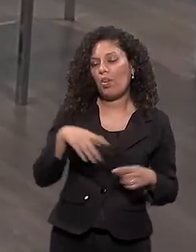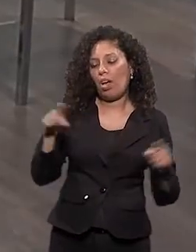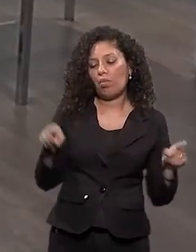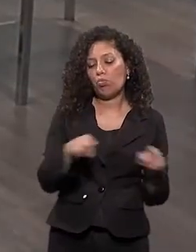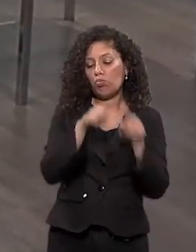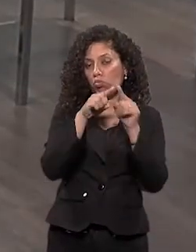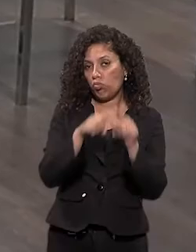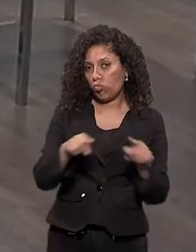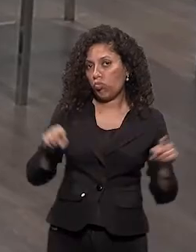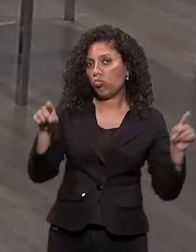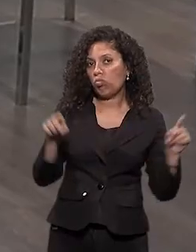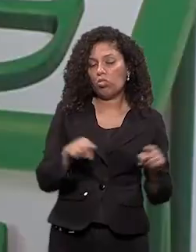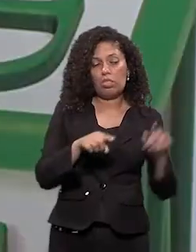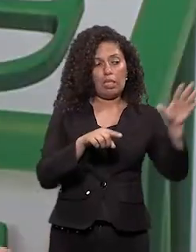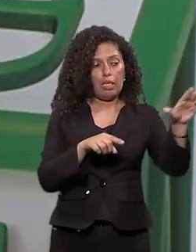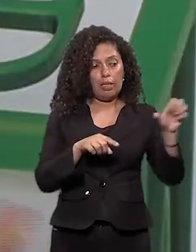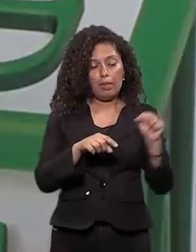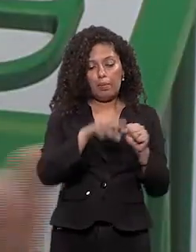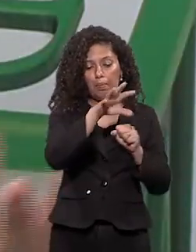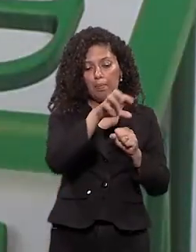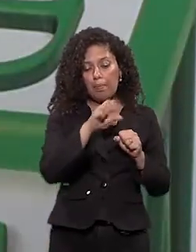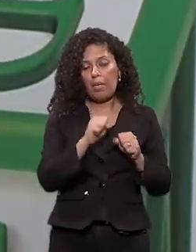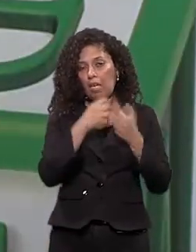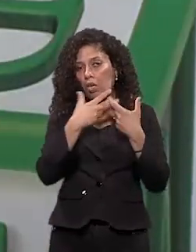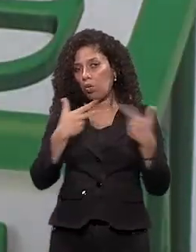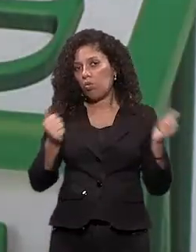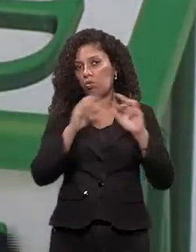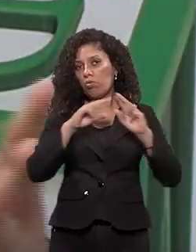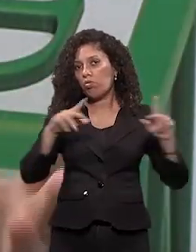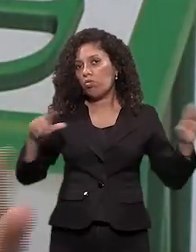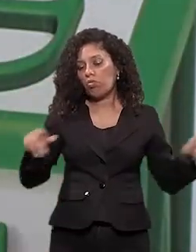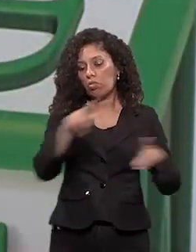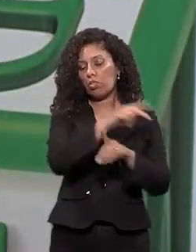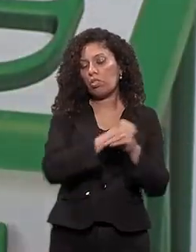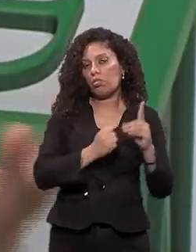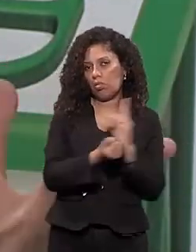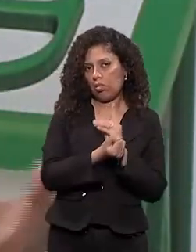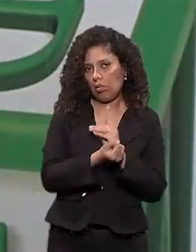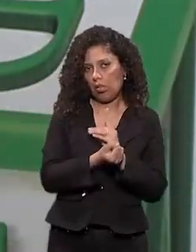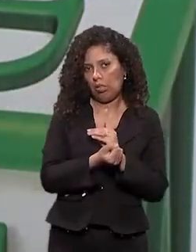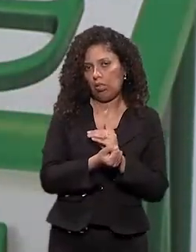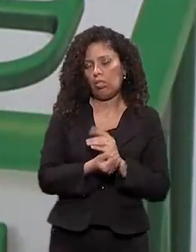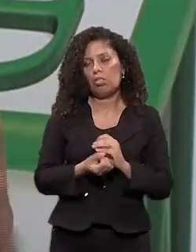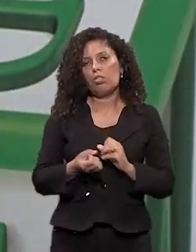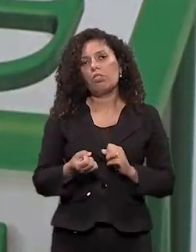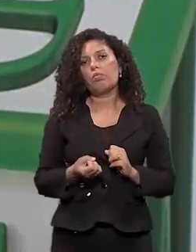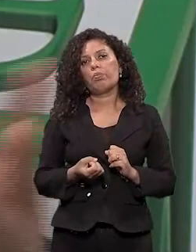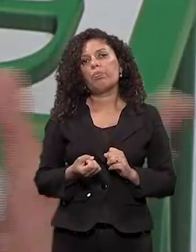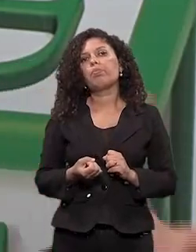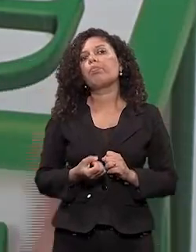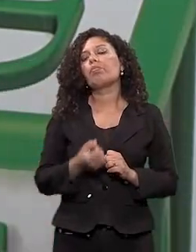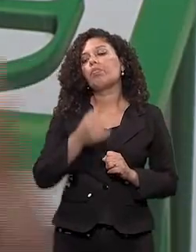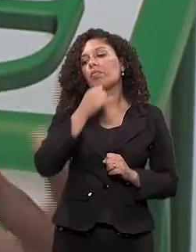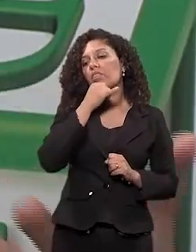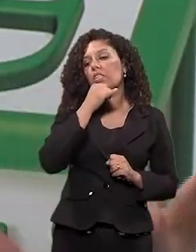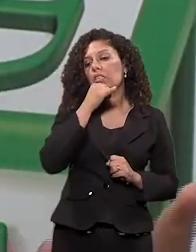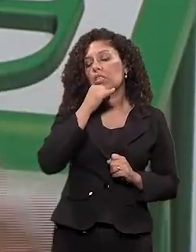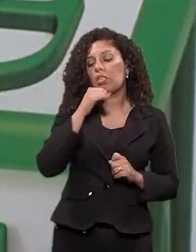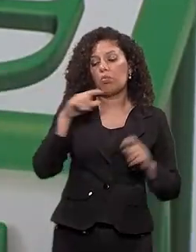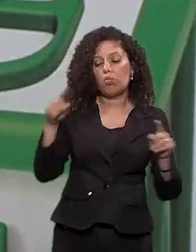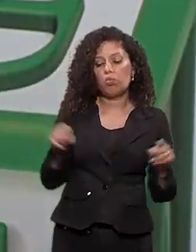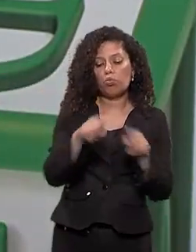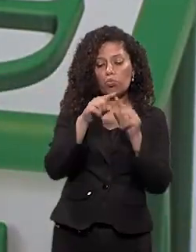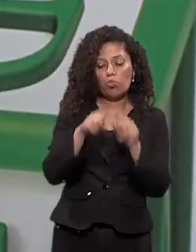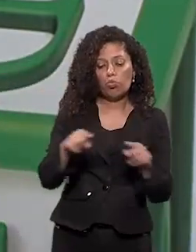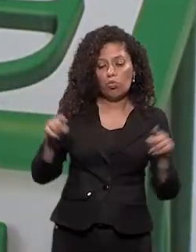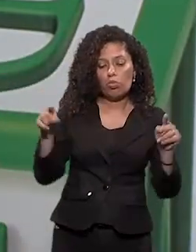ela utiliza esse recurso, né Se você não tocar Nesses espaços, né Nesses contratempos, exemplo Você, né A música que a fez Estava, por exemplo Cheia de contratempos, né